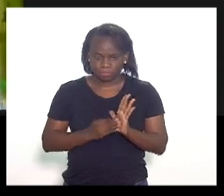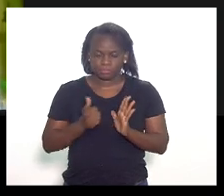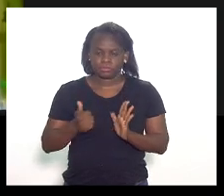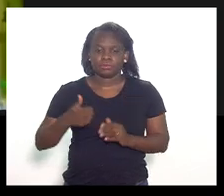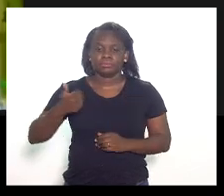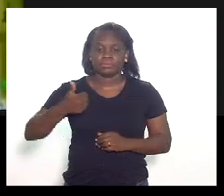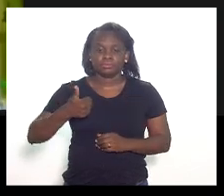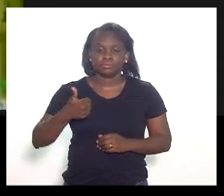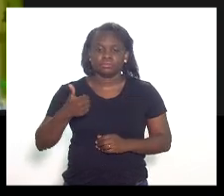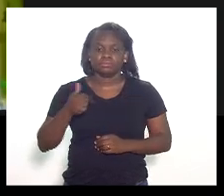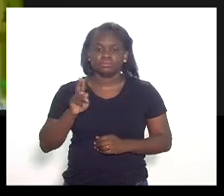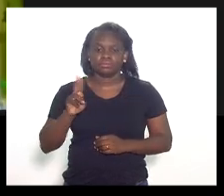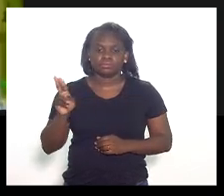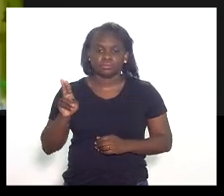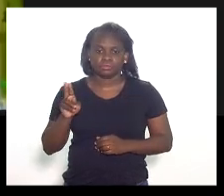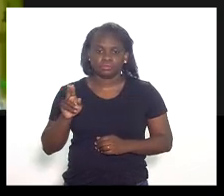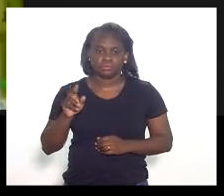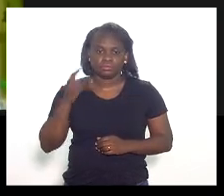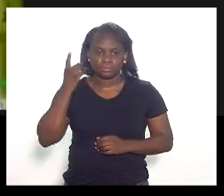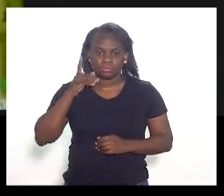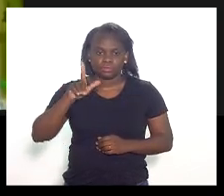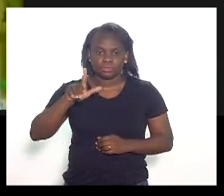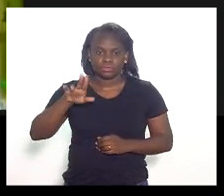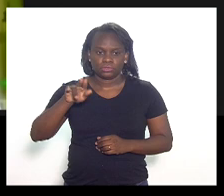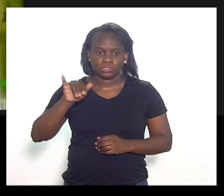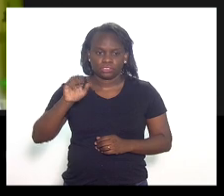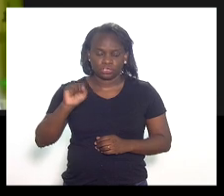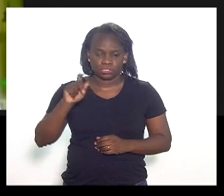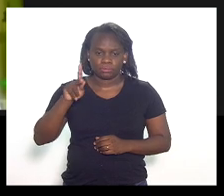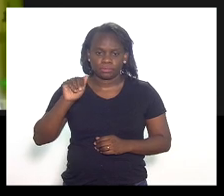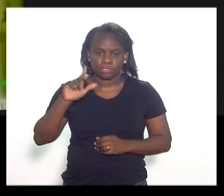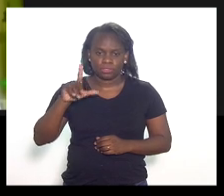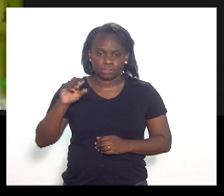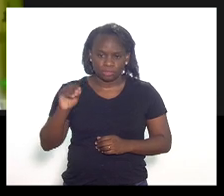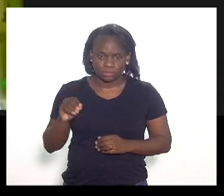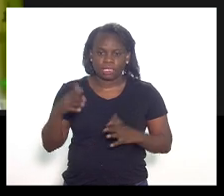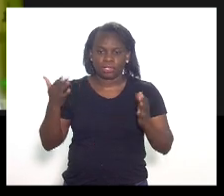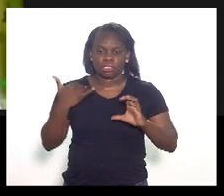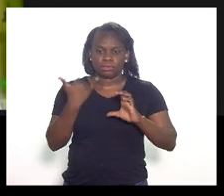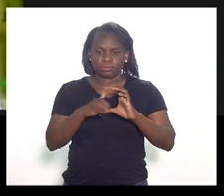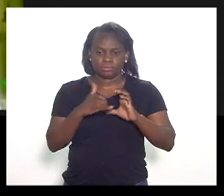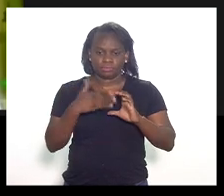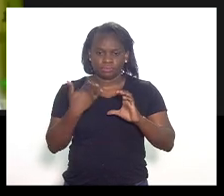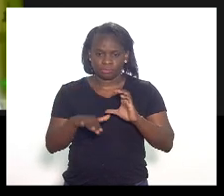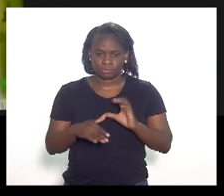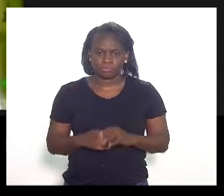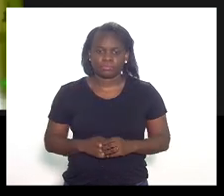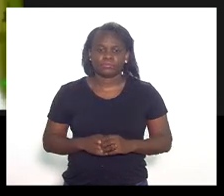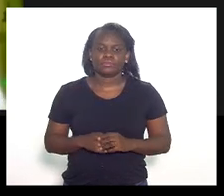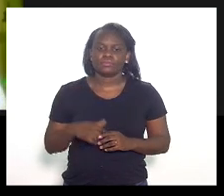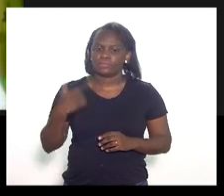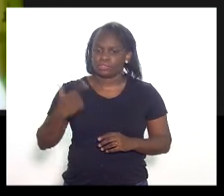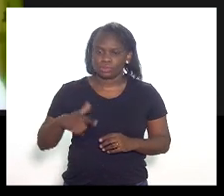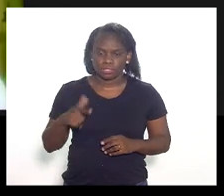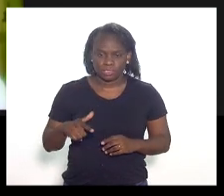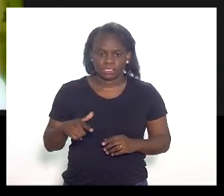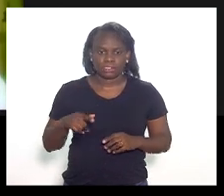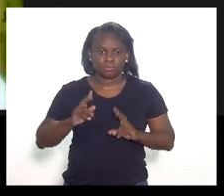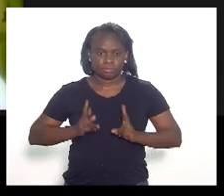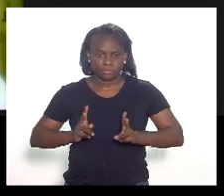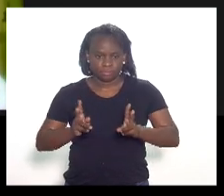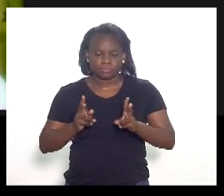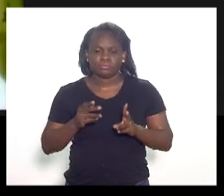O primeiro inscrito é o deputado Luiz Paulo. Eu lhe passo agora por zap. Se não houver a possibilidade da sua